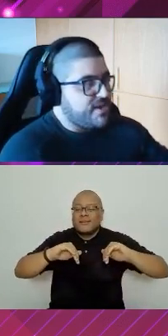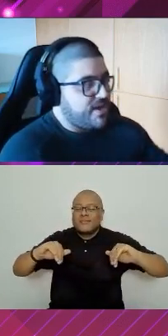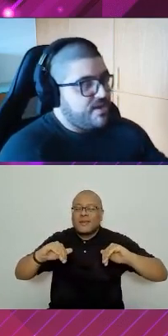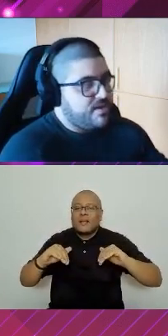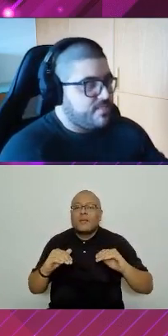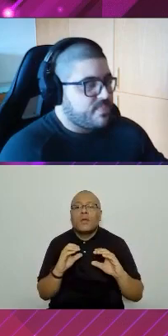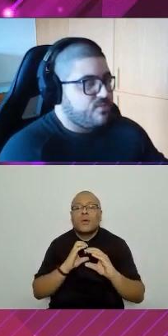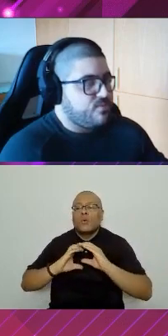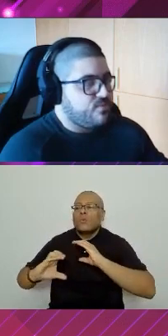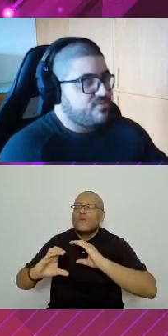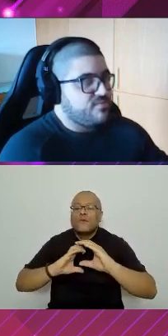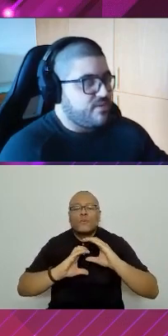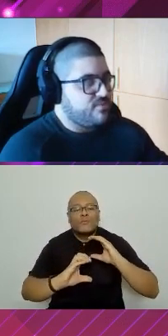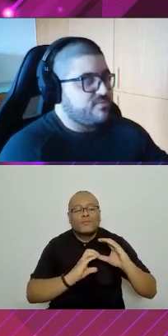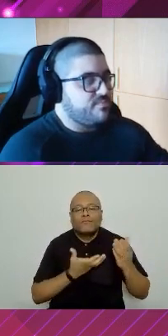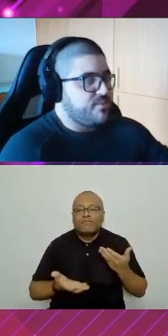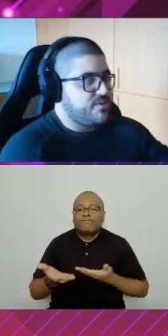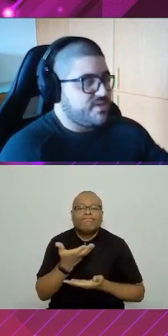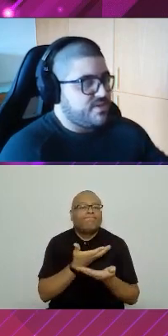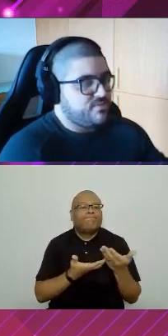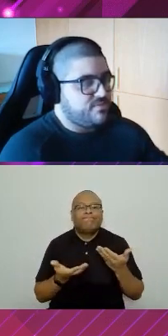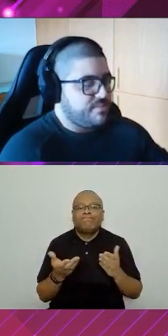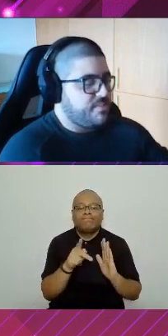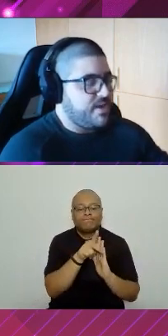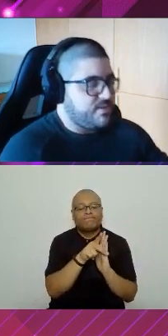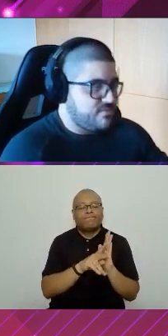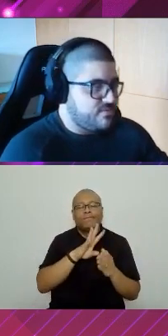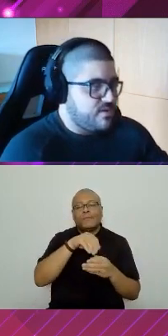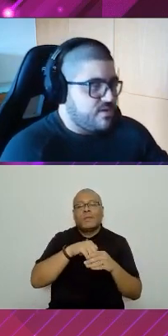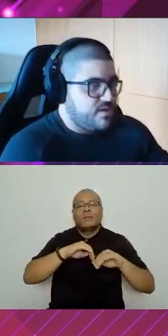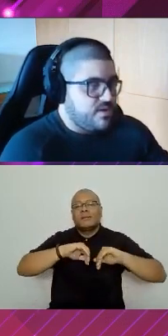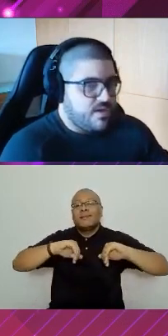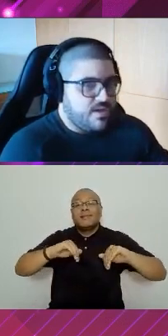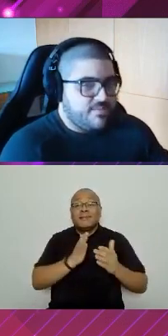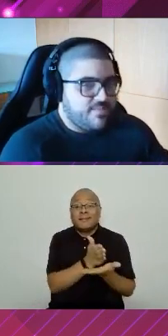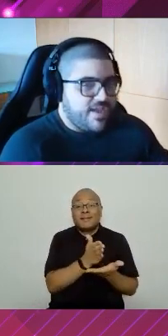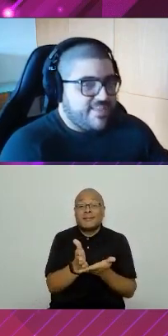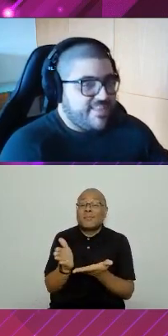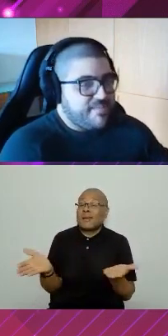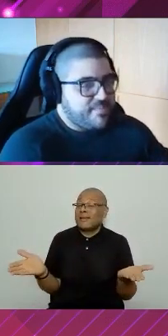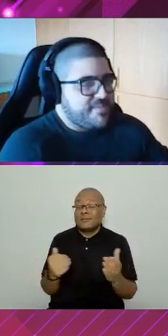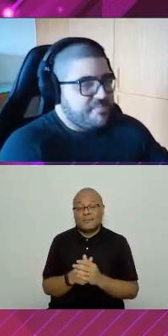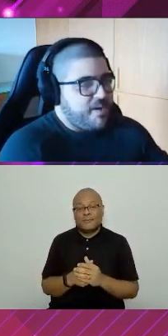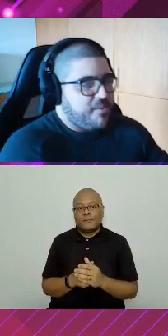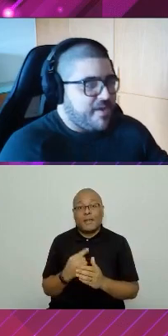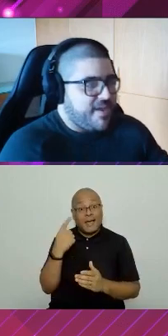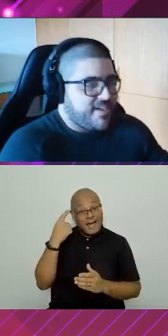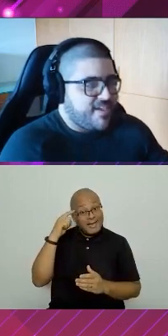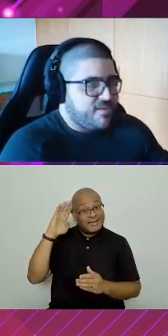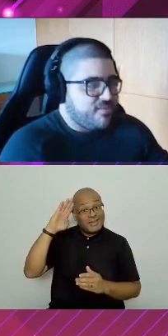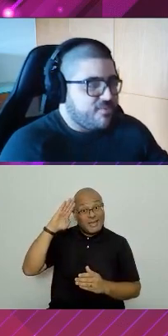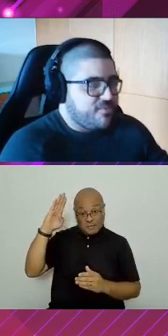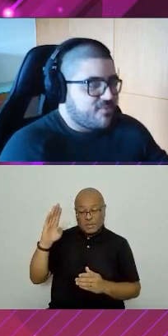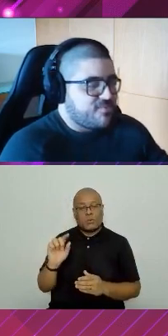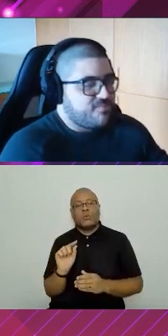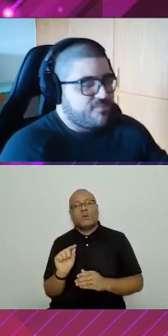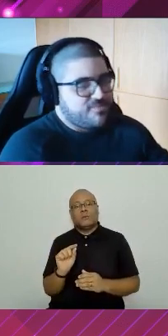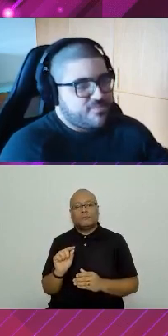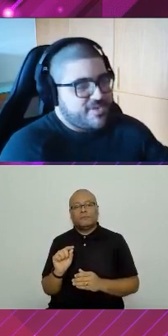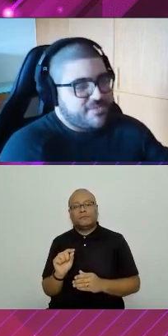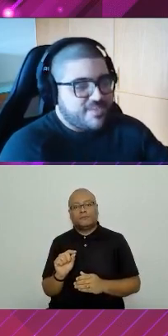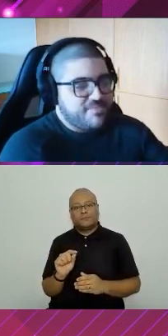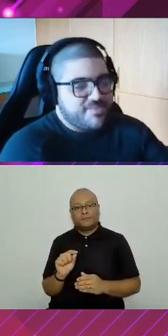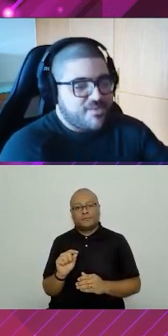comunicar os meus projetos separados? A ideia principal é que os